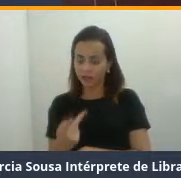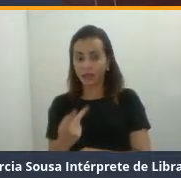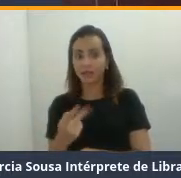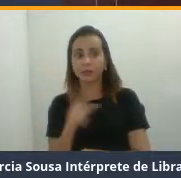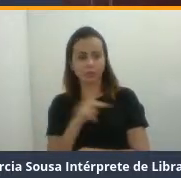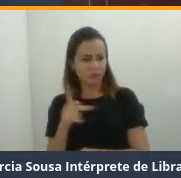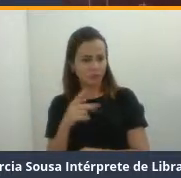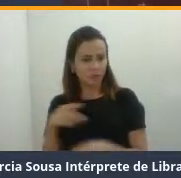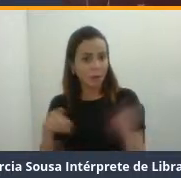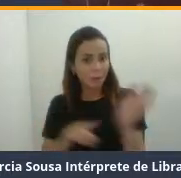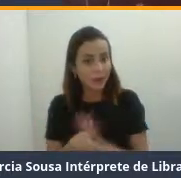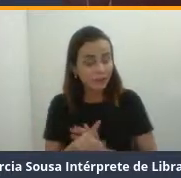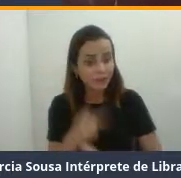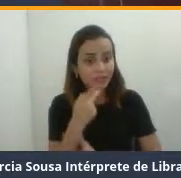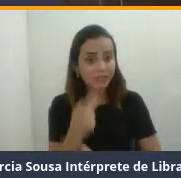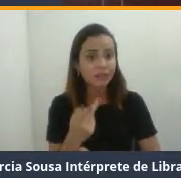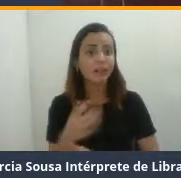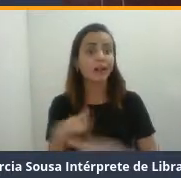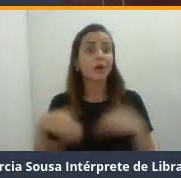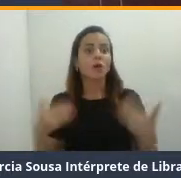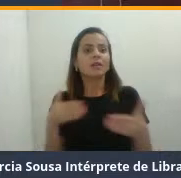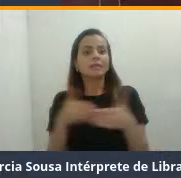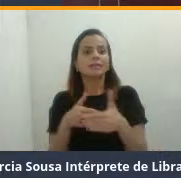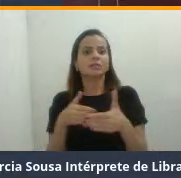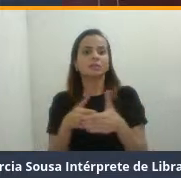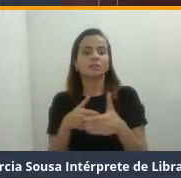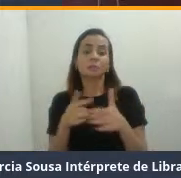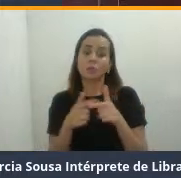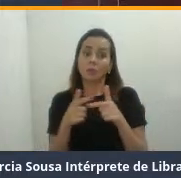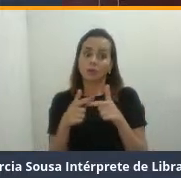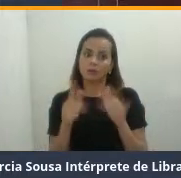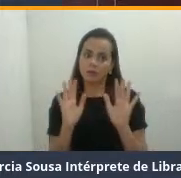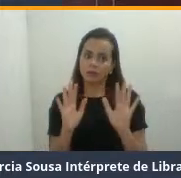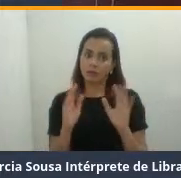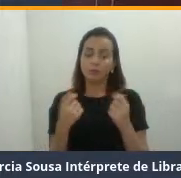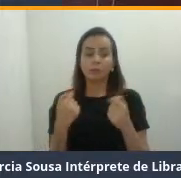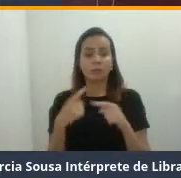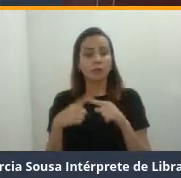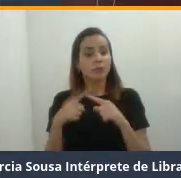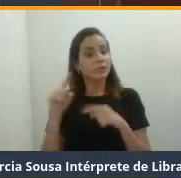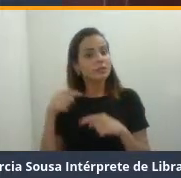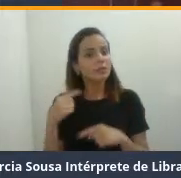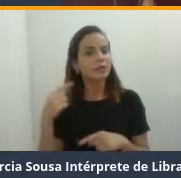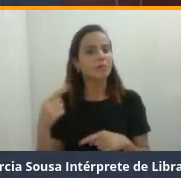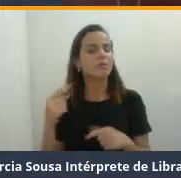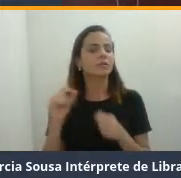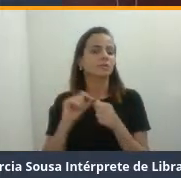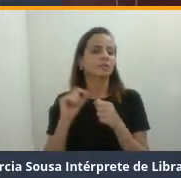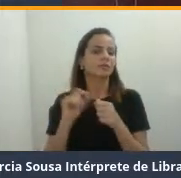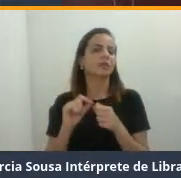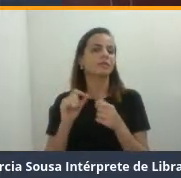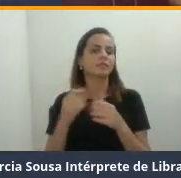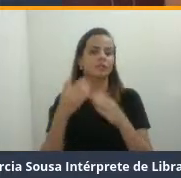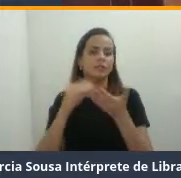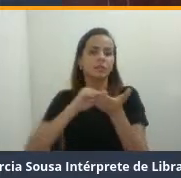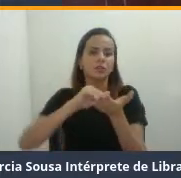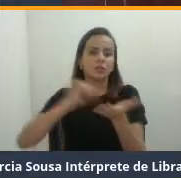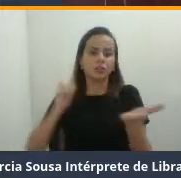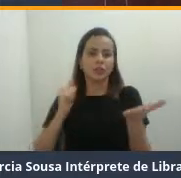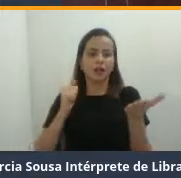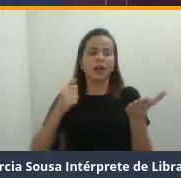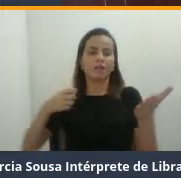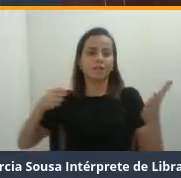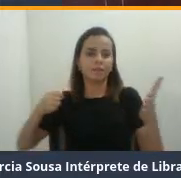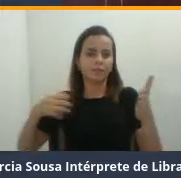perguntar, é quais são suas limitações, certo? Porque, a partir daí, a gente vai tirar o impacto de exercícios que você não